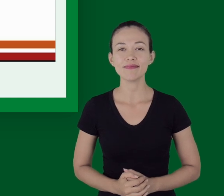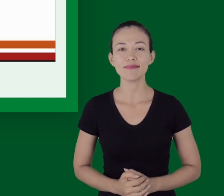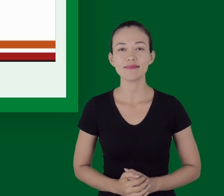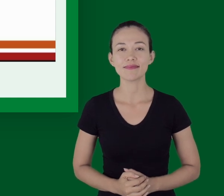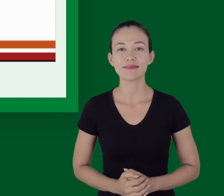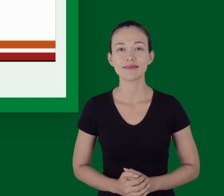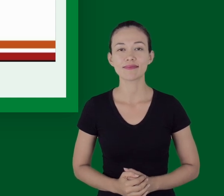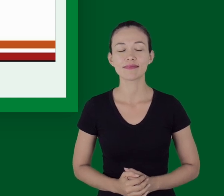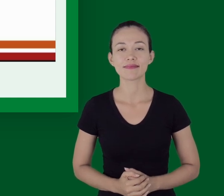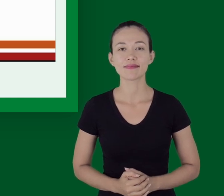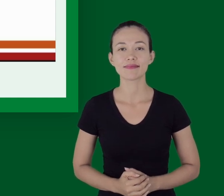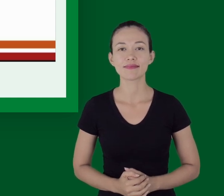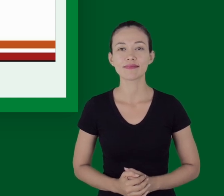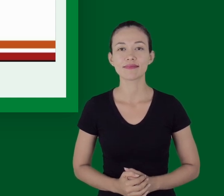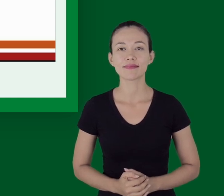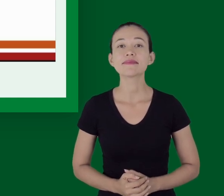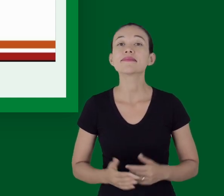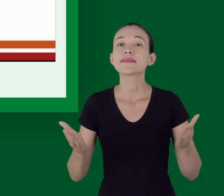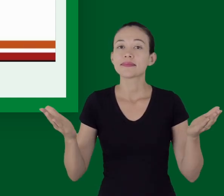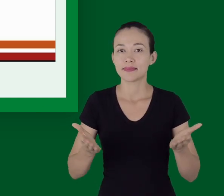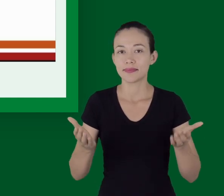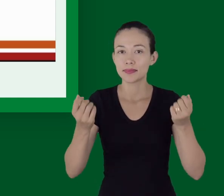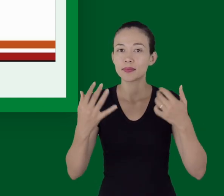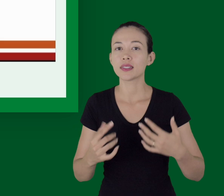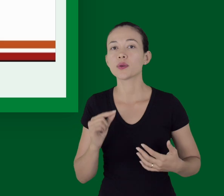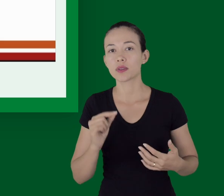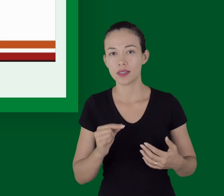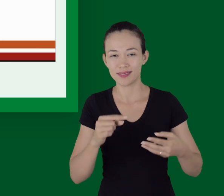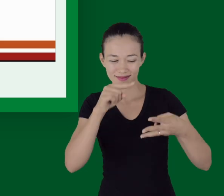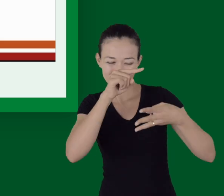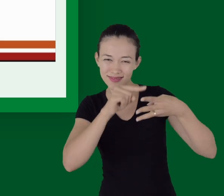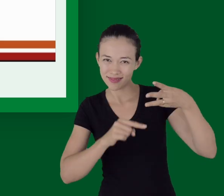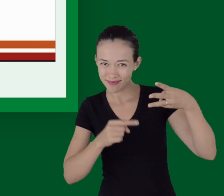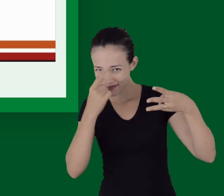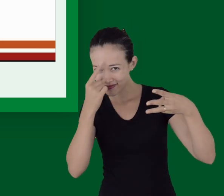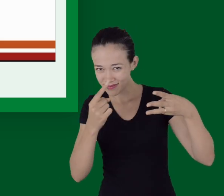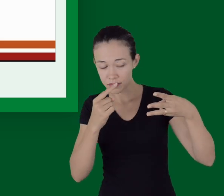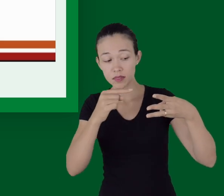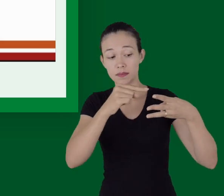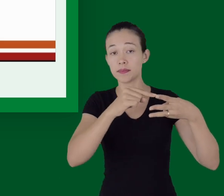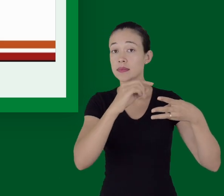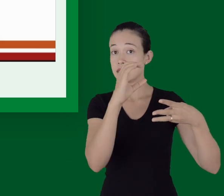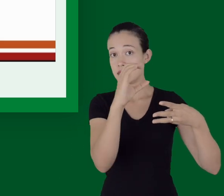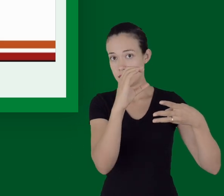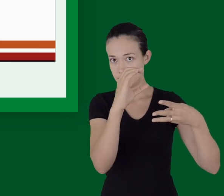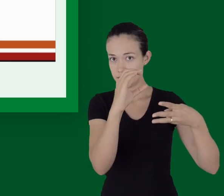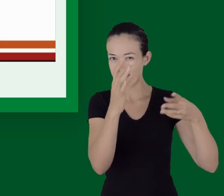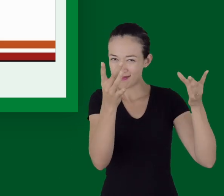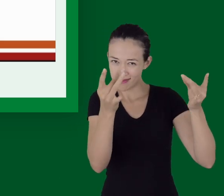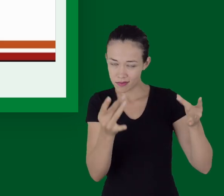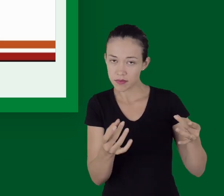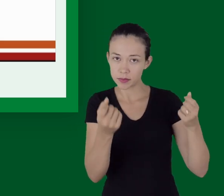Então, vamos começar agora a falar detalhadamente sobre cada etapa. Primeiro, o C.